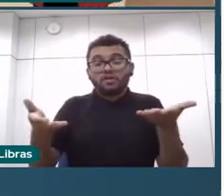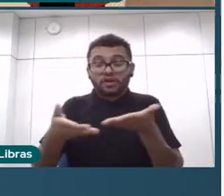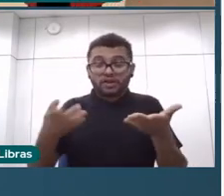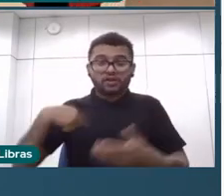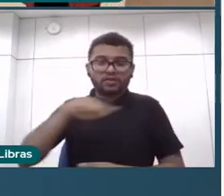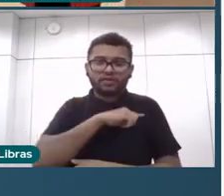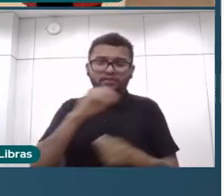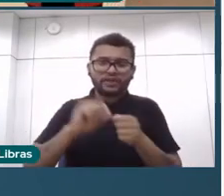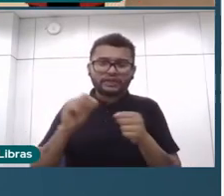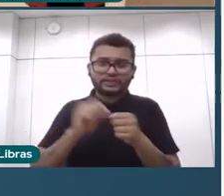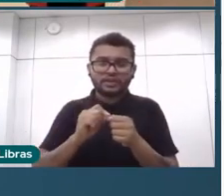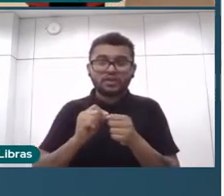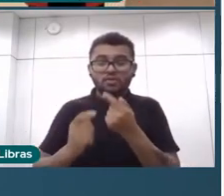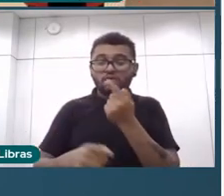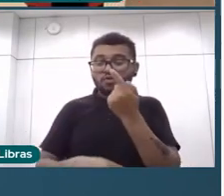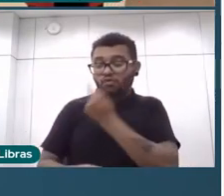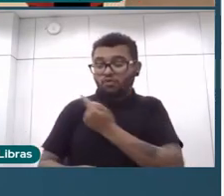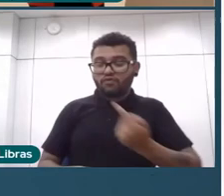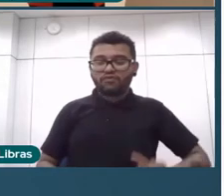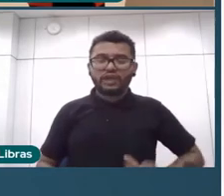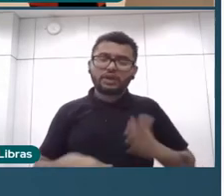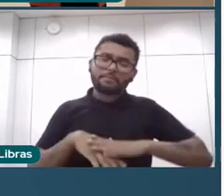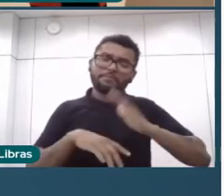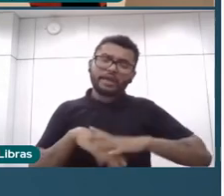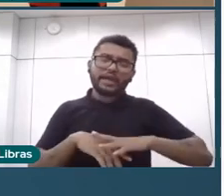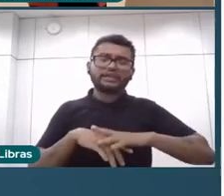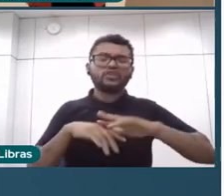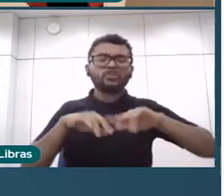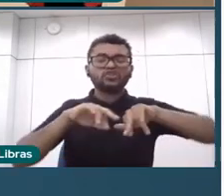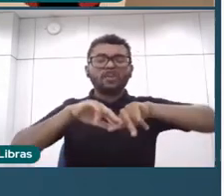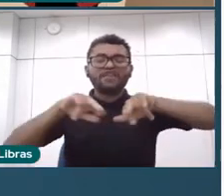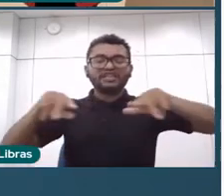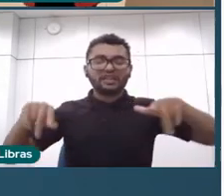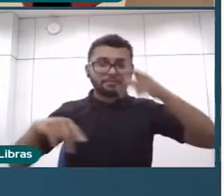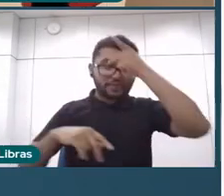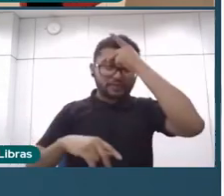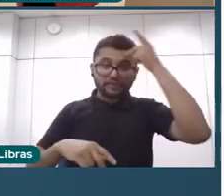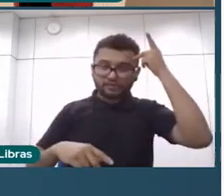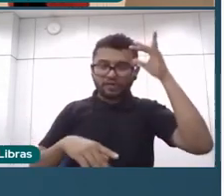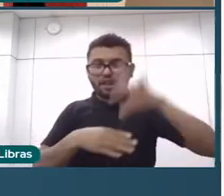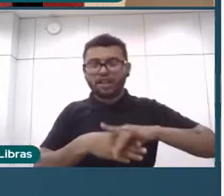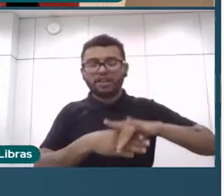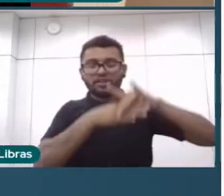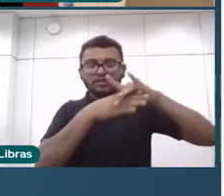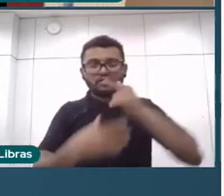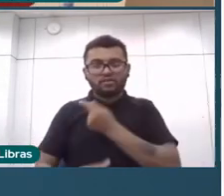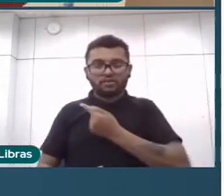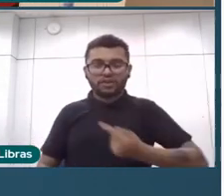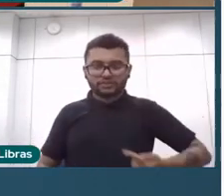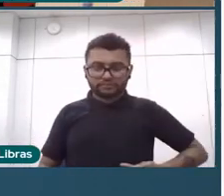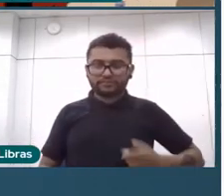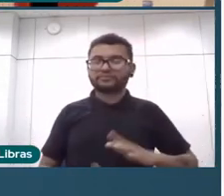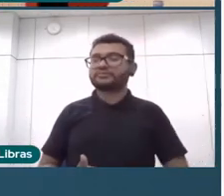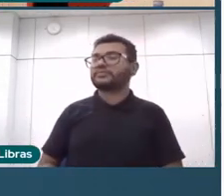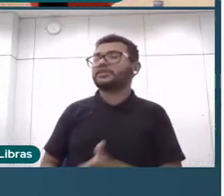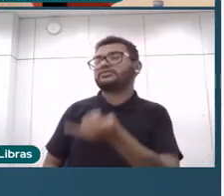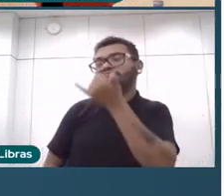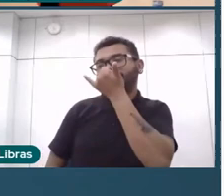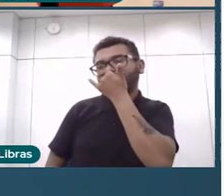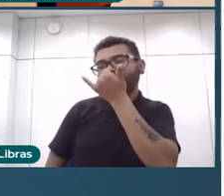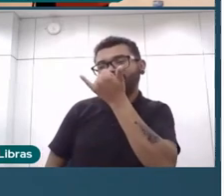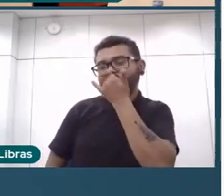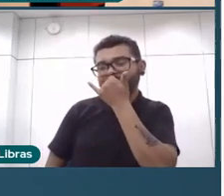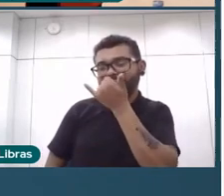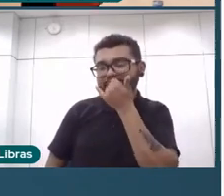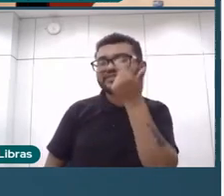numa gestão que preza para um aumento da diversidade na liderança do governo. É isso, gente, pedir desculpas que eu vou fugir,